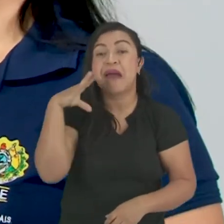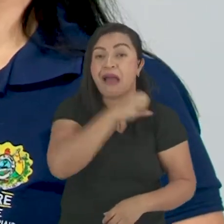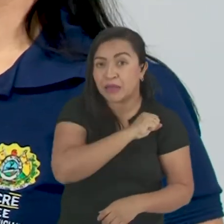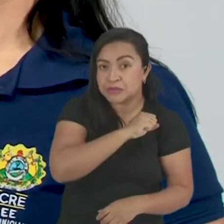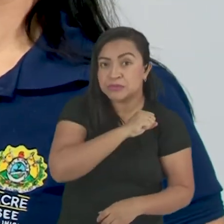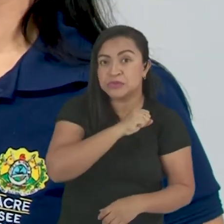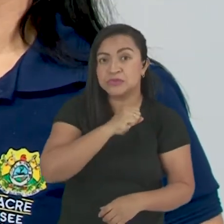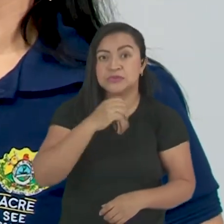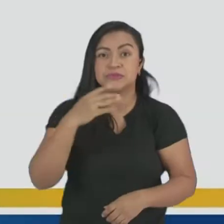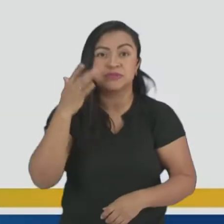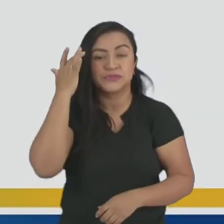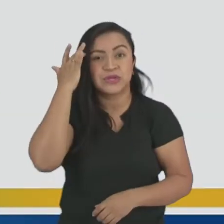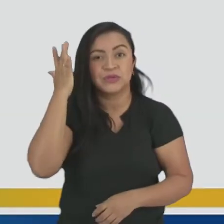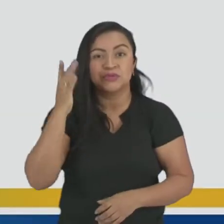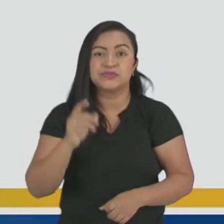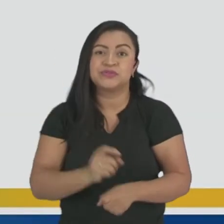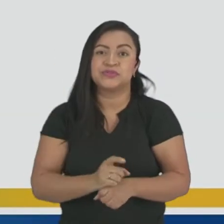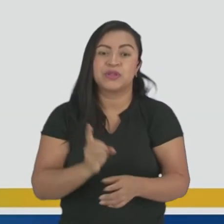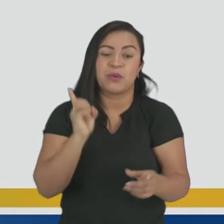exemplo aqui, ó,